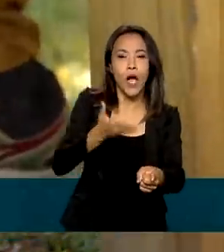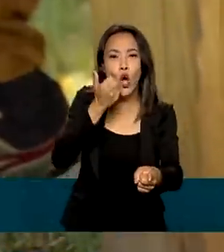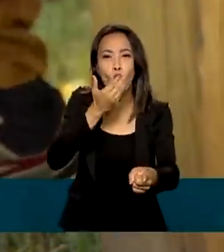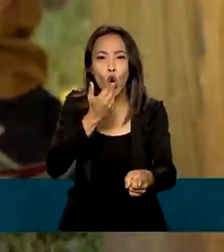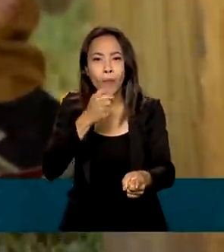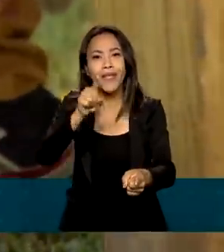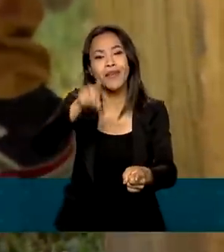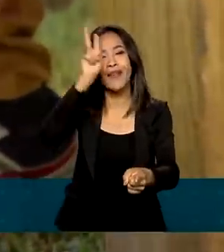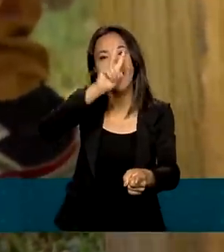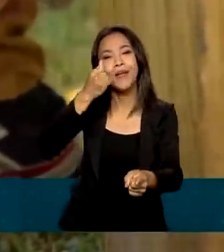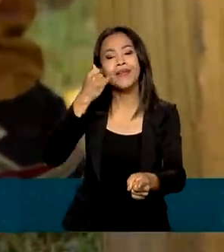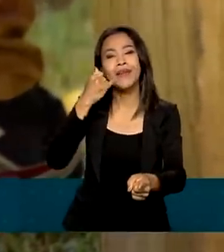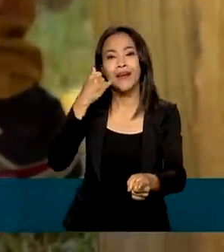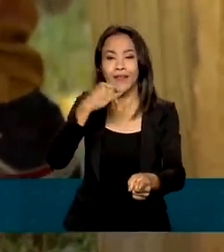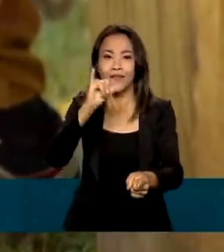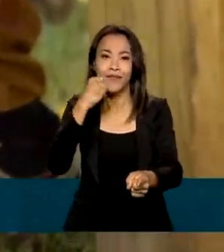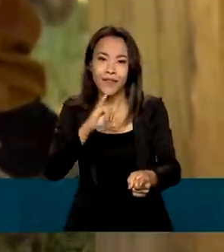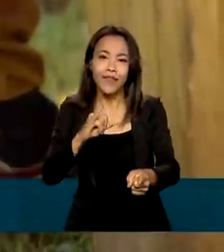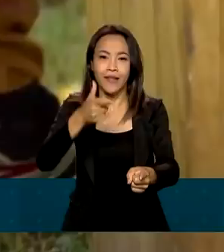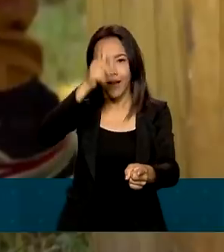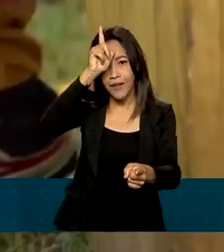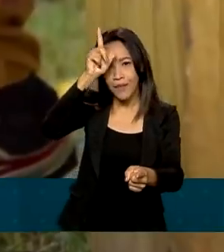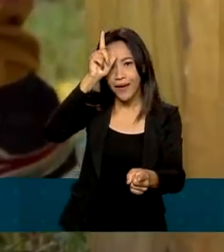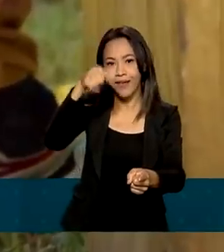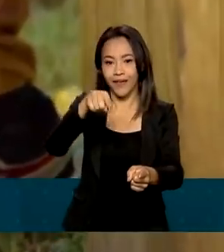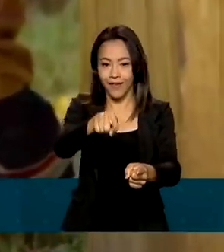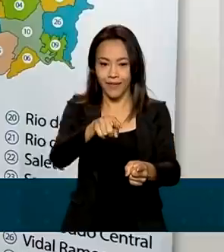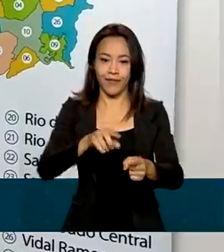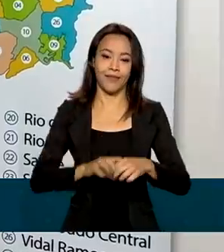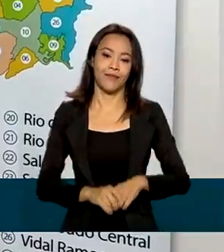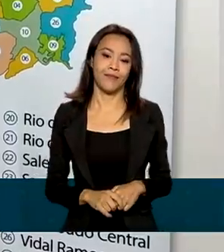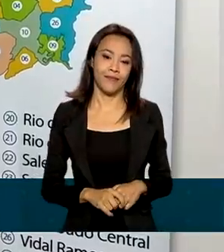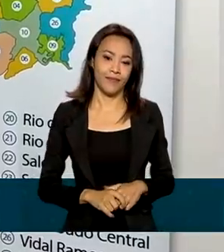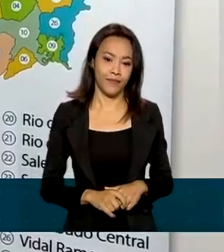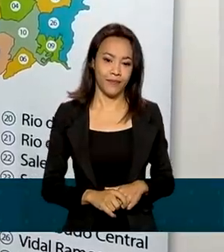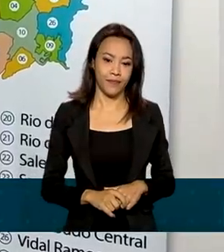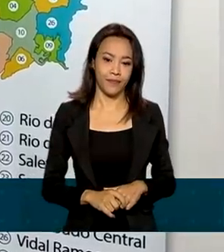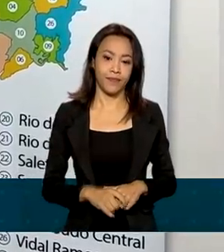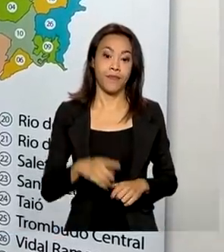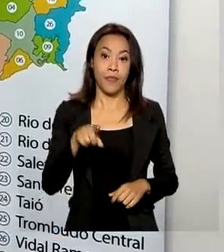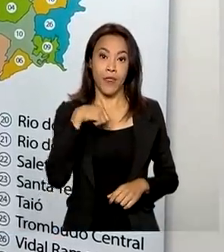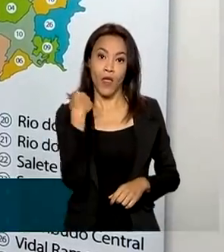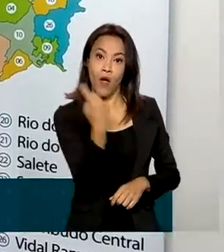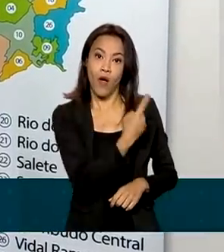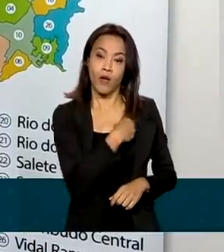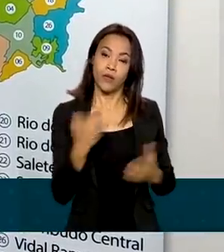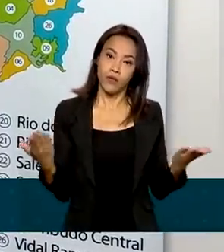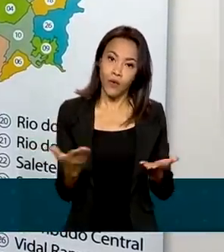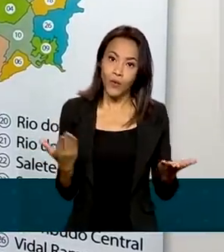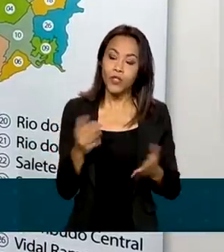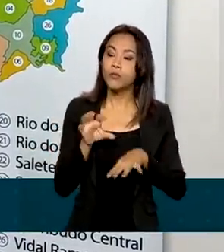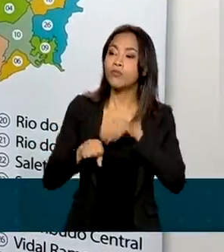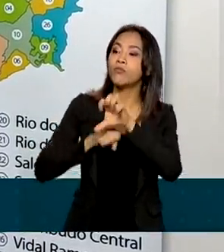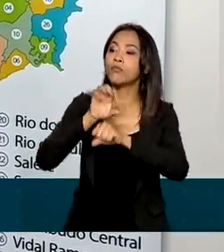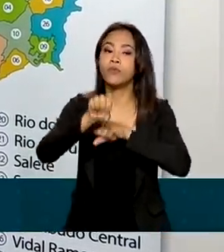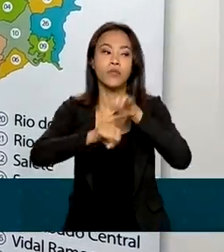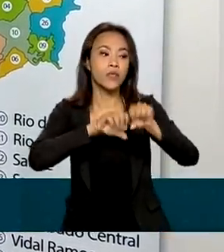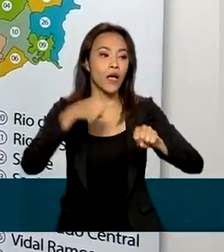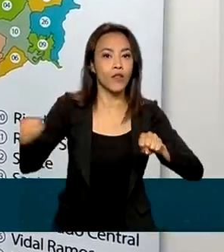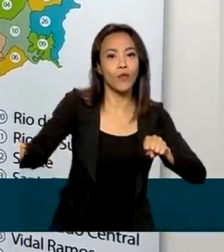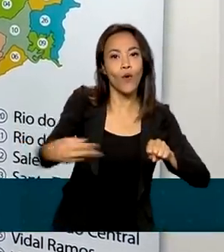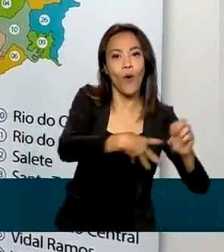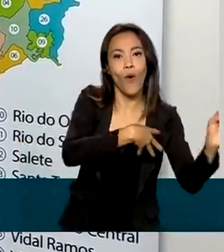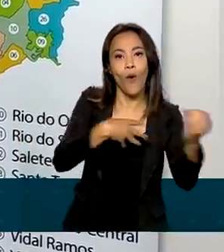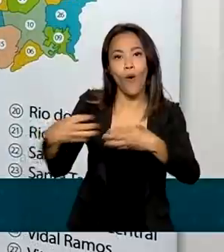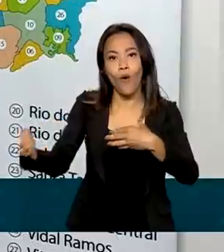imigrantes italianos e alemães. Nós hoje podemos buscar novos mercados com o